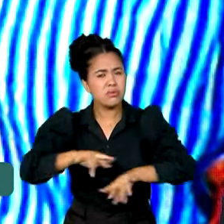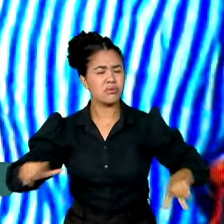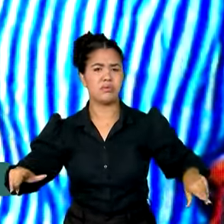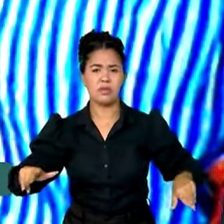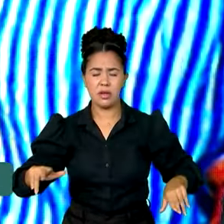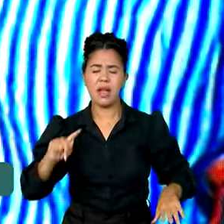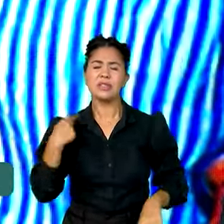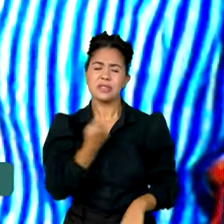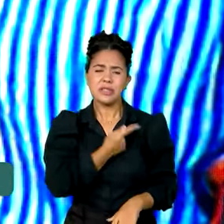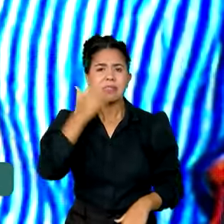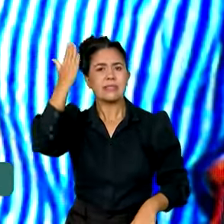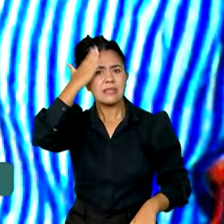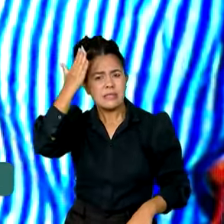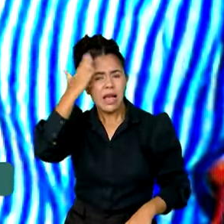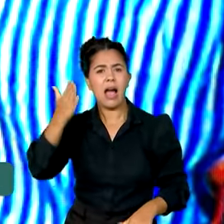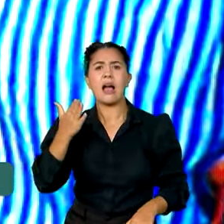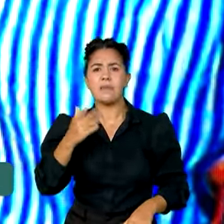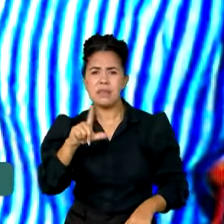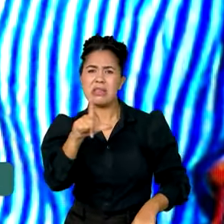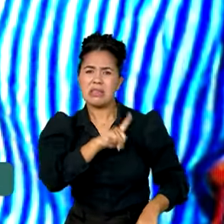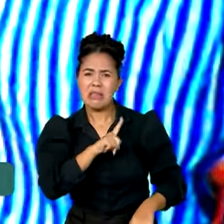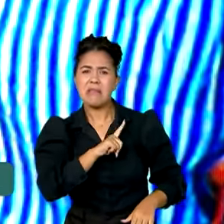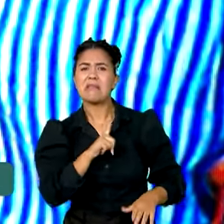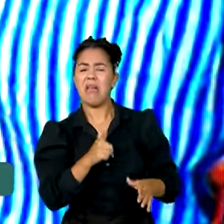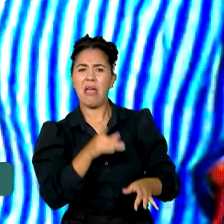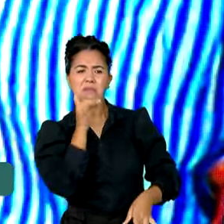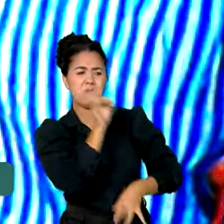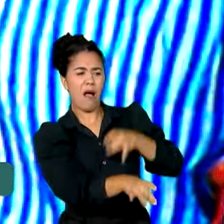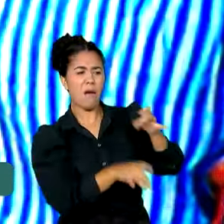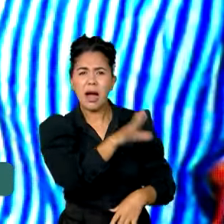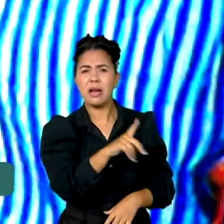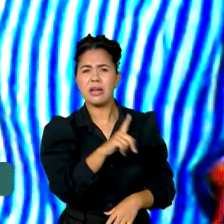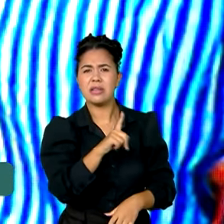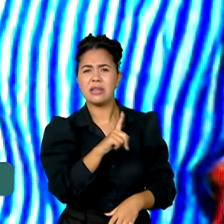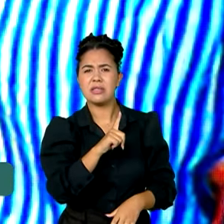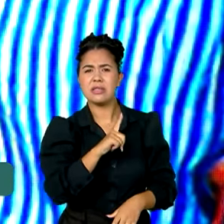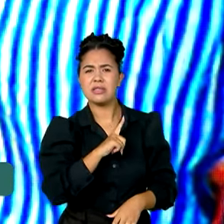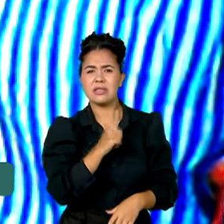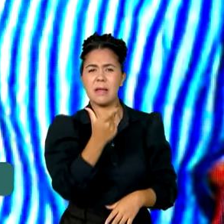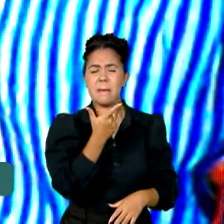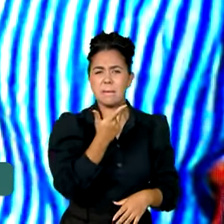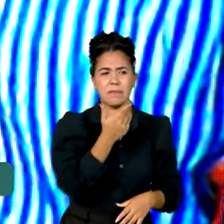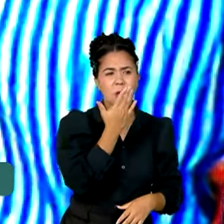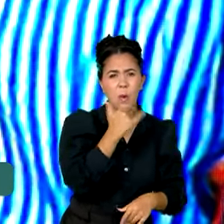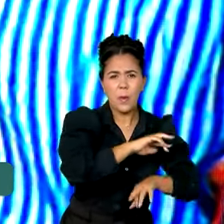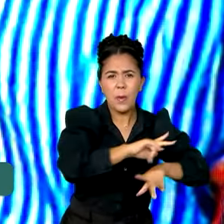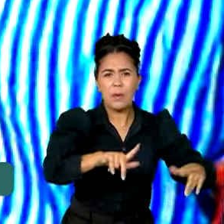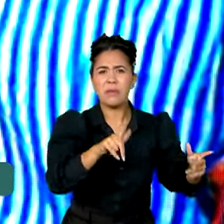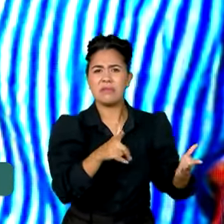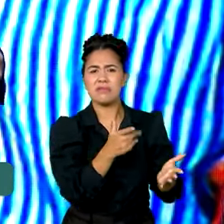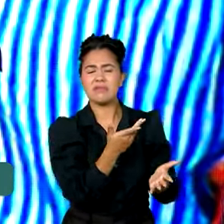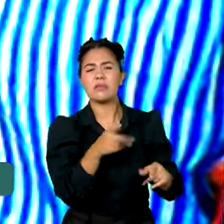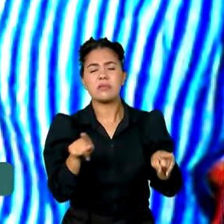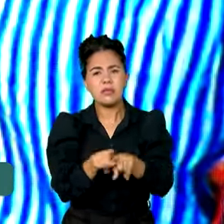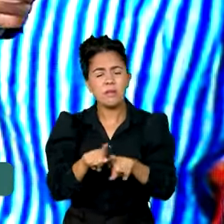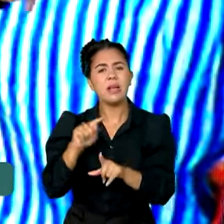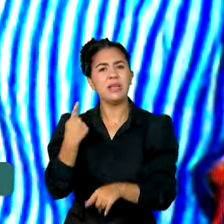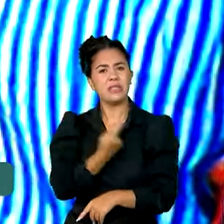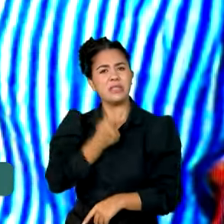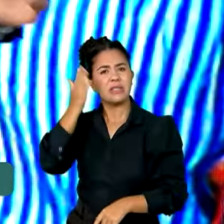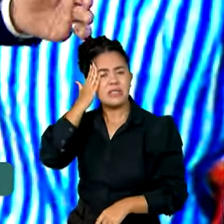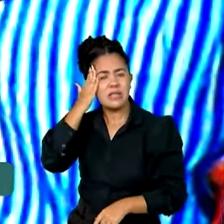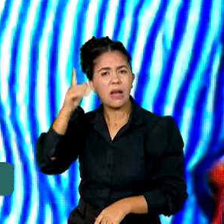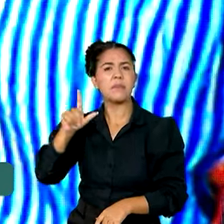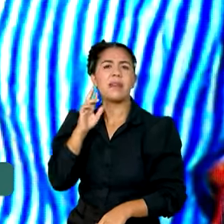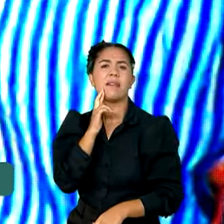sabemos a quantidade de alimento que se perde entre a produção e o consumo. Nós sabemos a quantidade de alimento que sobra